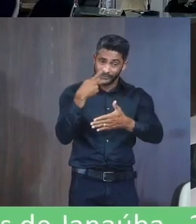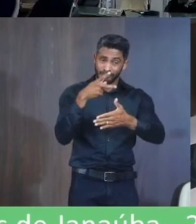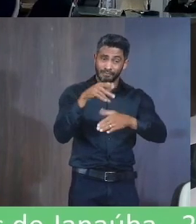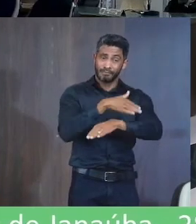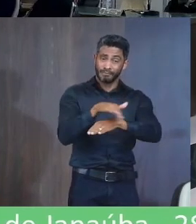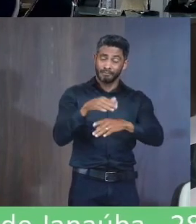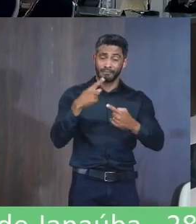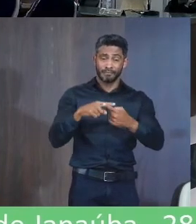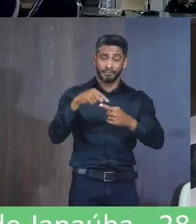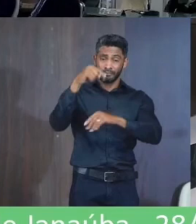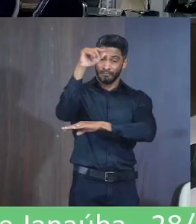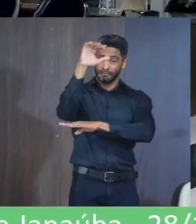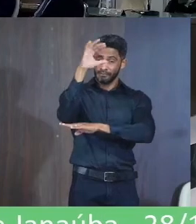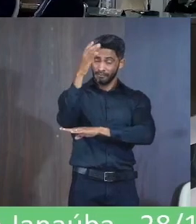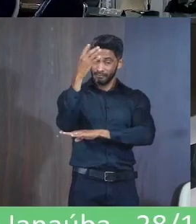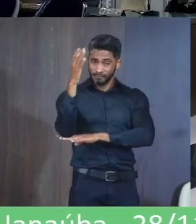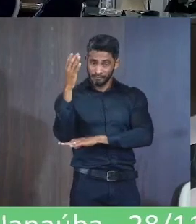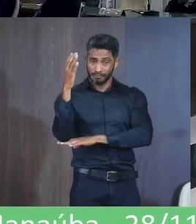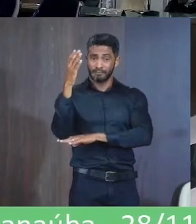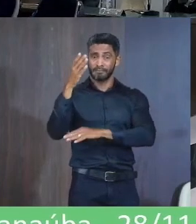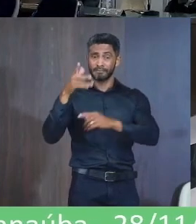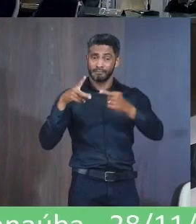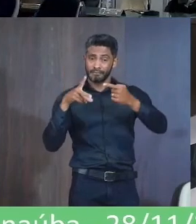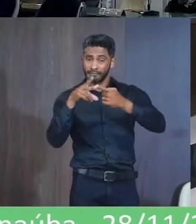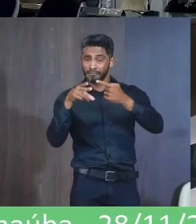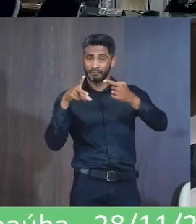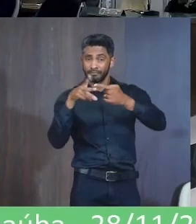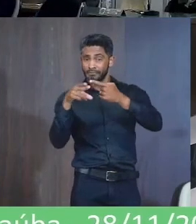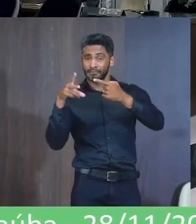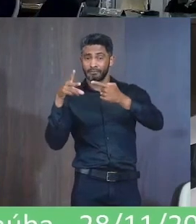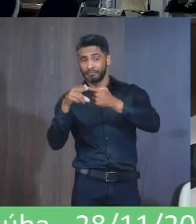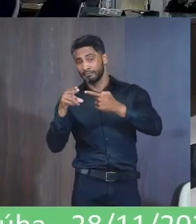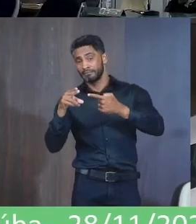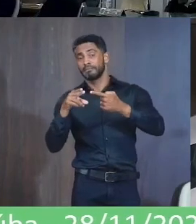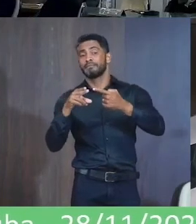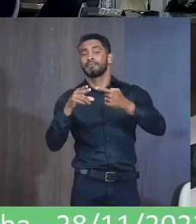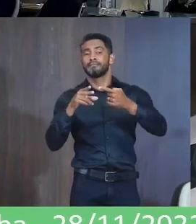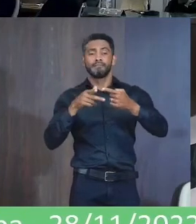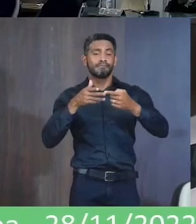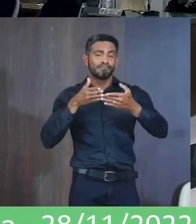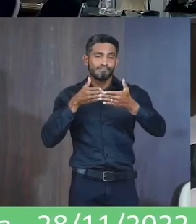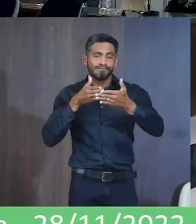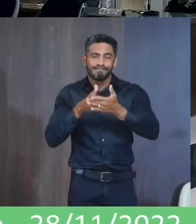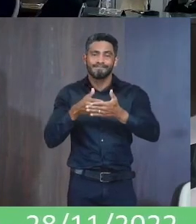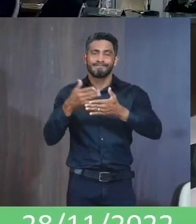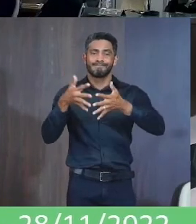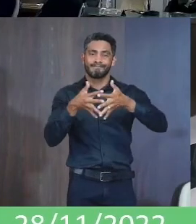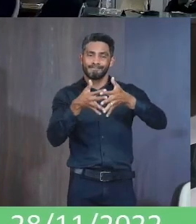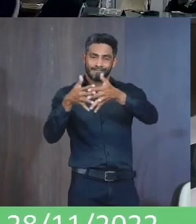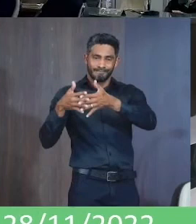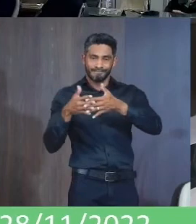árvores Não são podadas De forma Que possibilite A passagem De caminhões